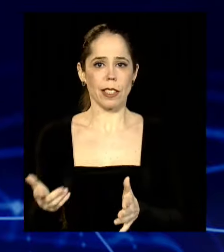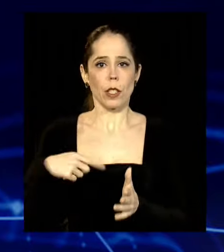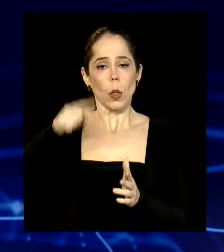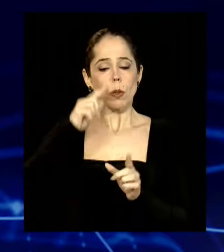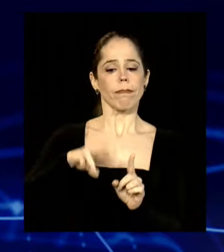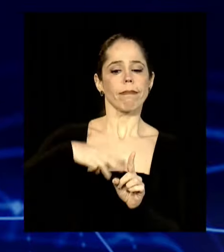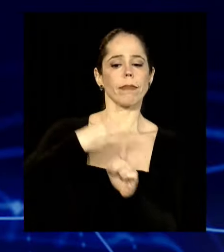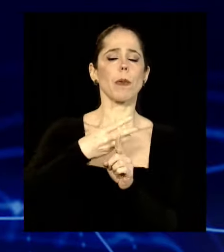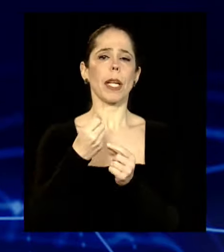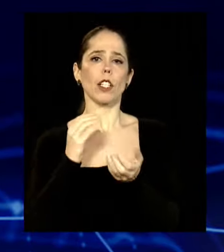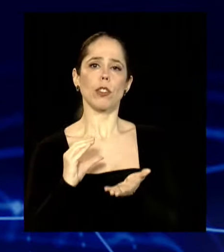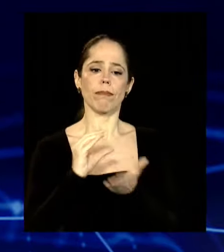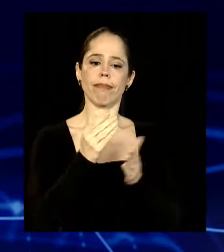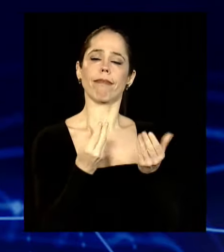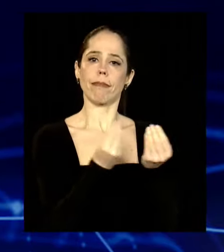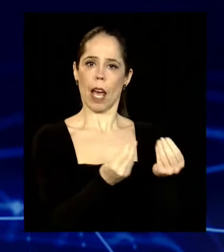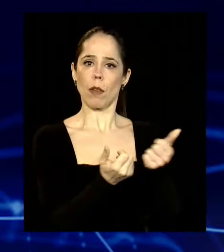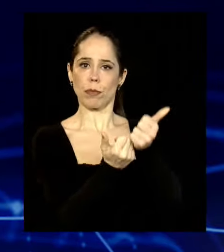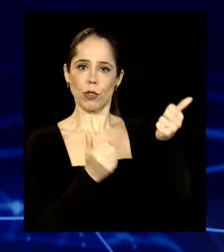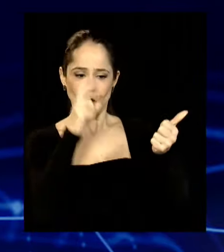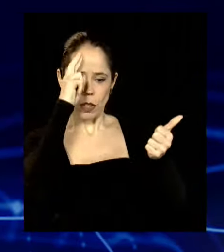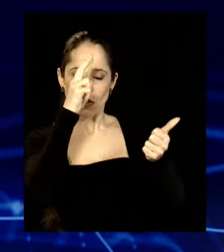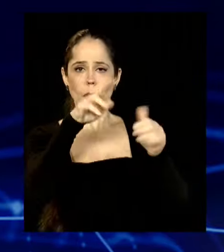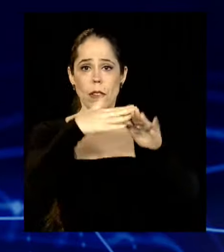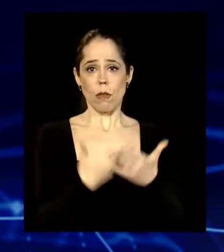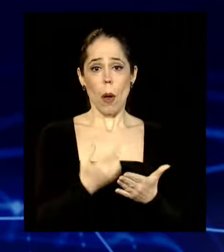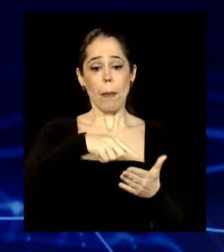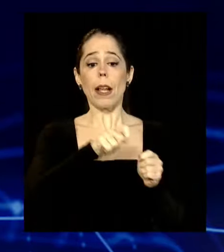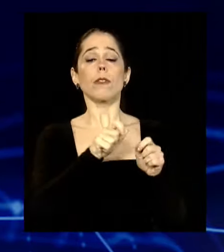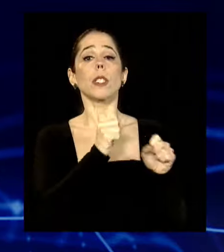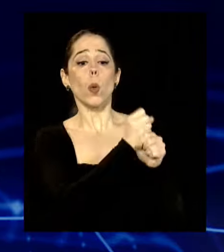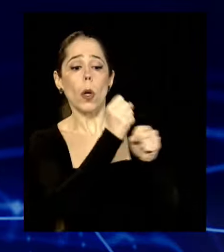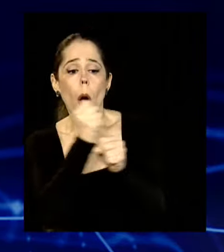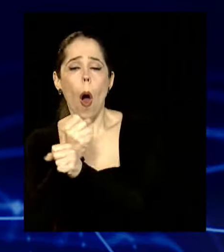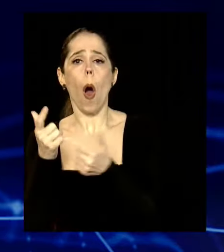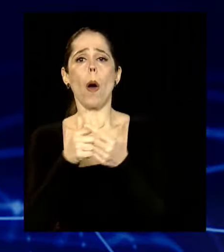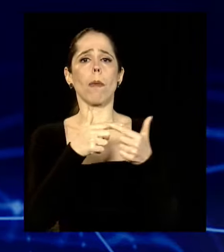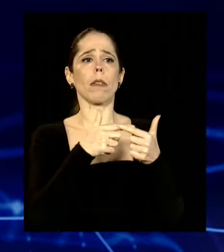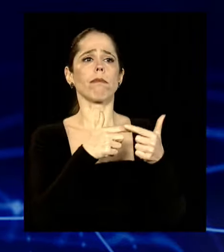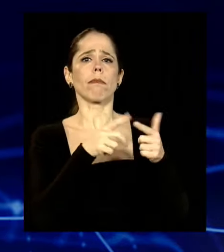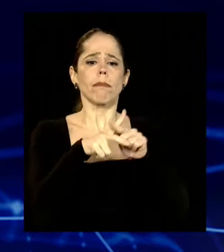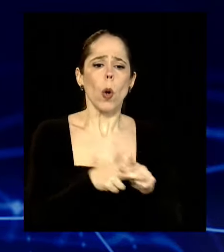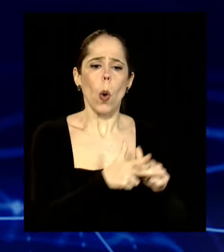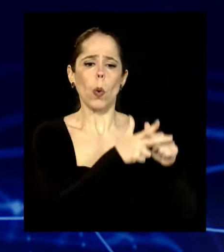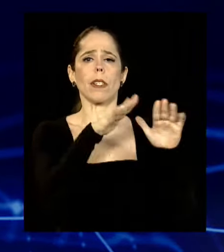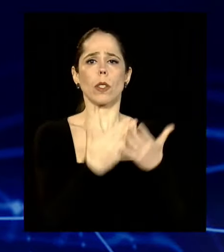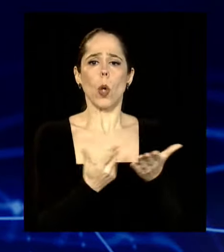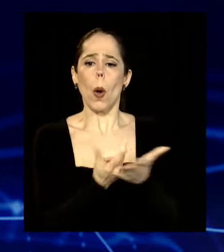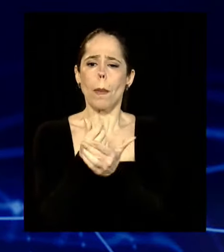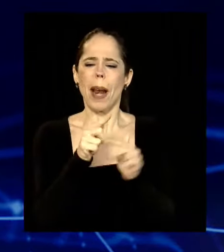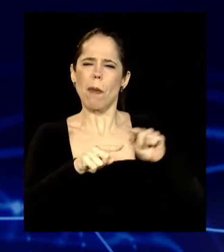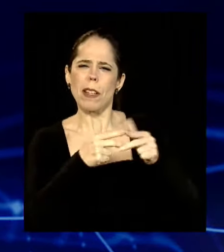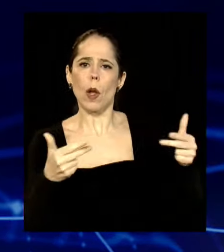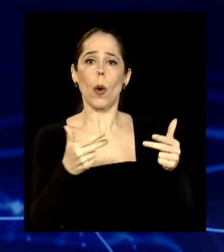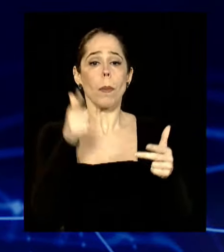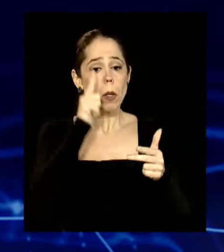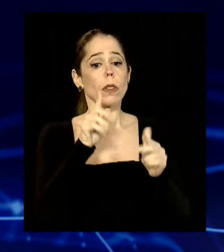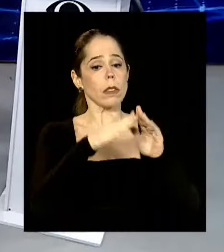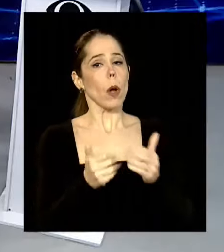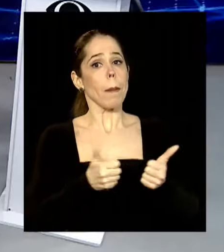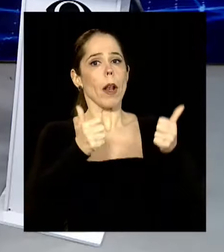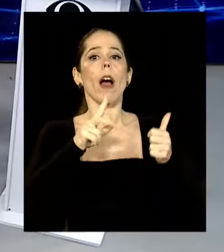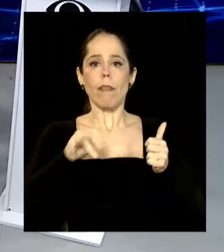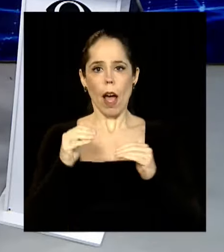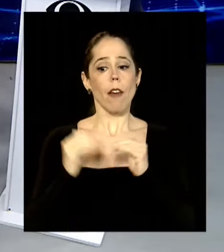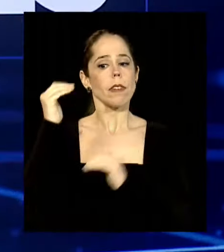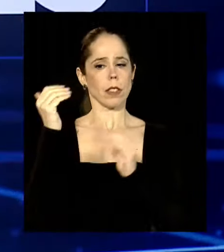diretores de escola para eles fazerem obras, reparos nas escolas, compra de equipamentos, para a gente poder ter escolas melhores. A gente vai avançar ainda mais no próximo governo.